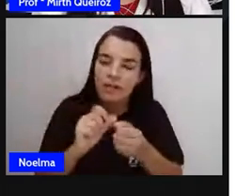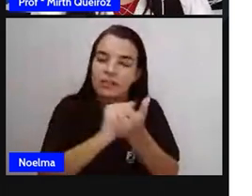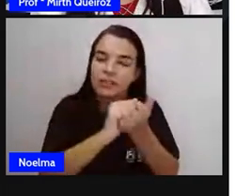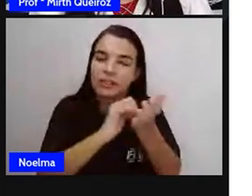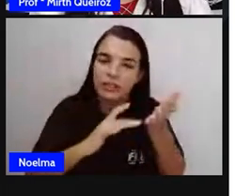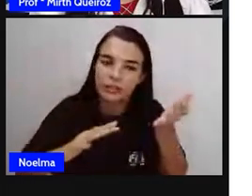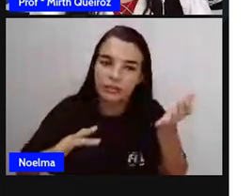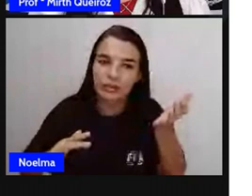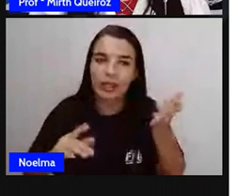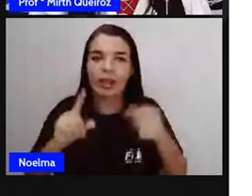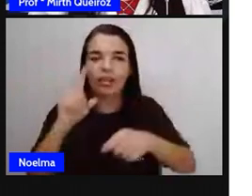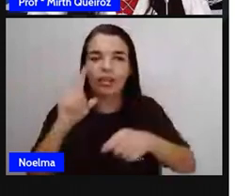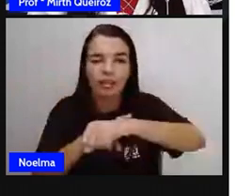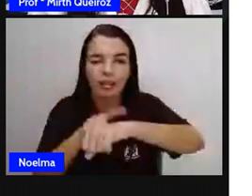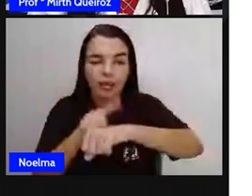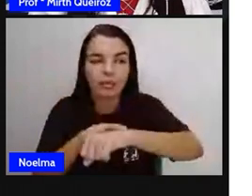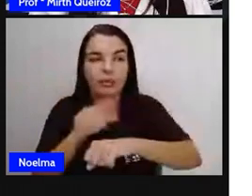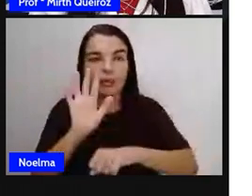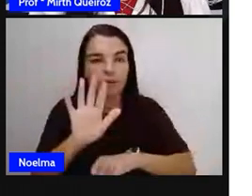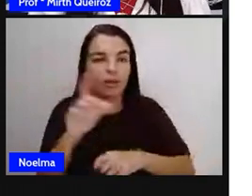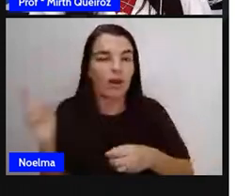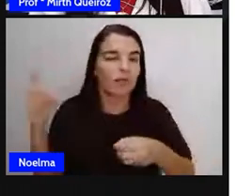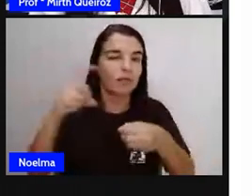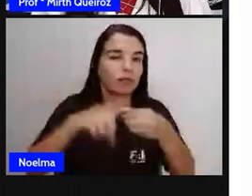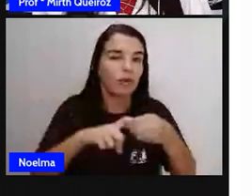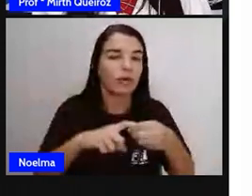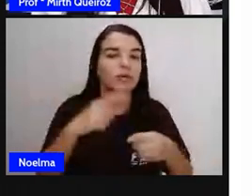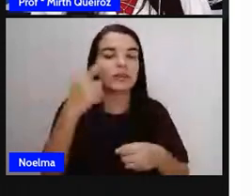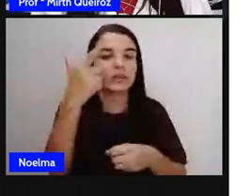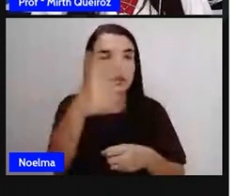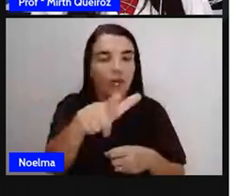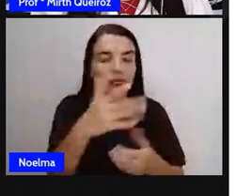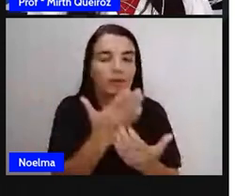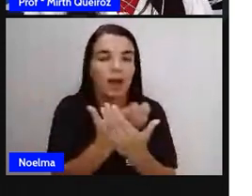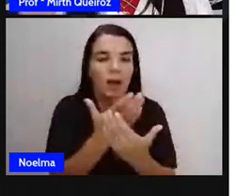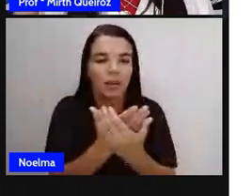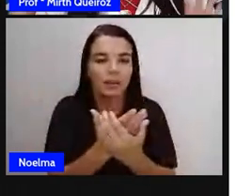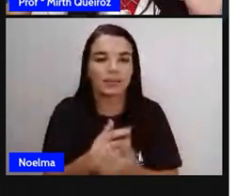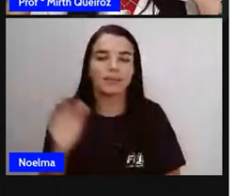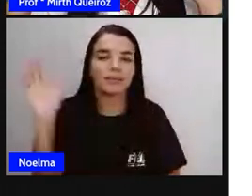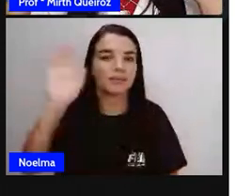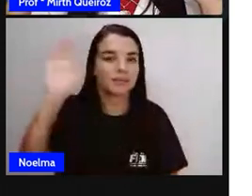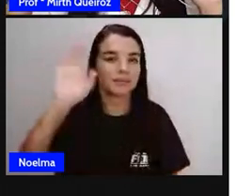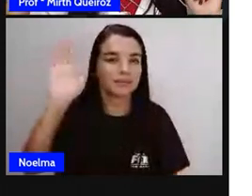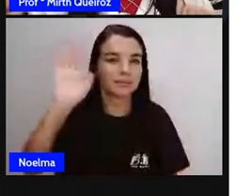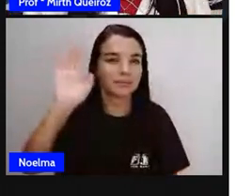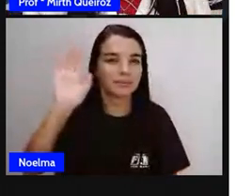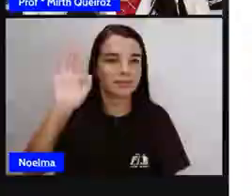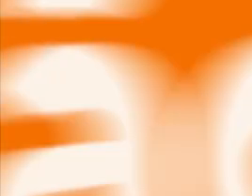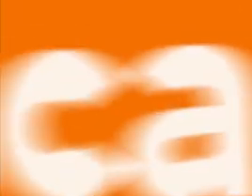atividade. E daqui a pouquinho, a prova volta com mais uma aula para vocês. Até mais!